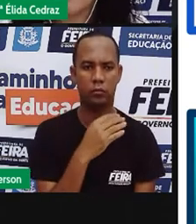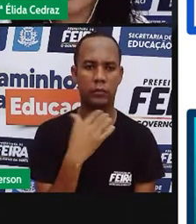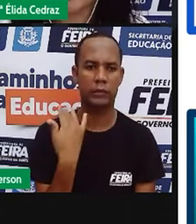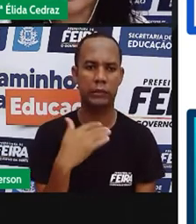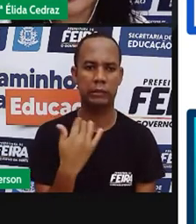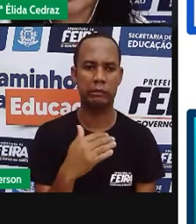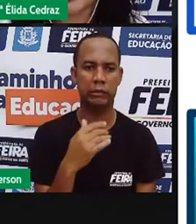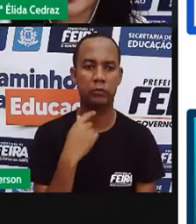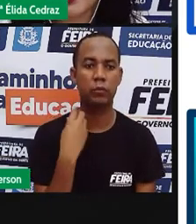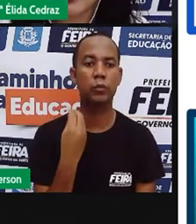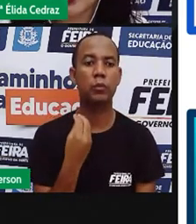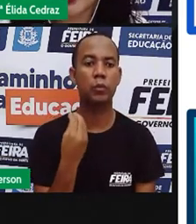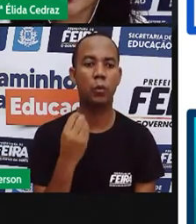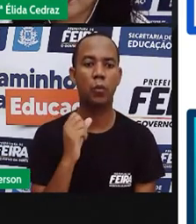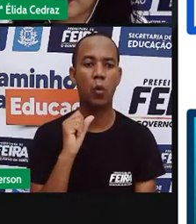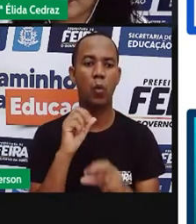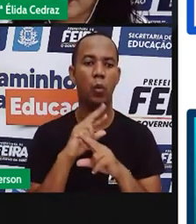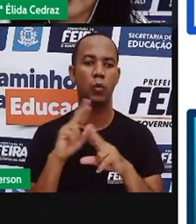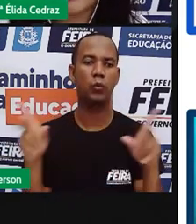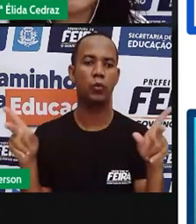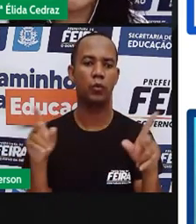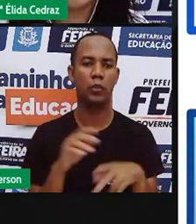Você sabe o contrário de quente?